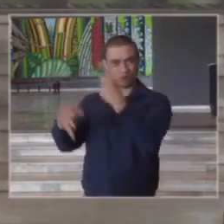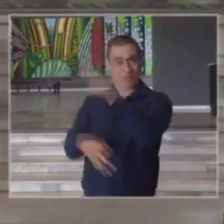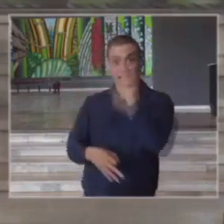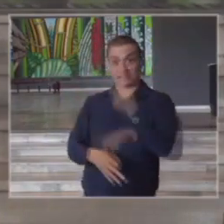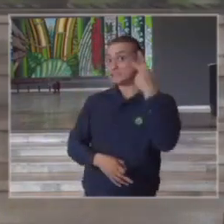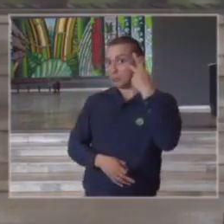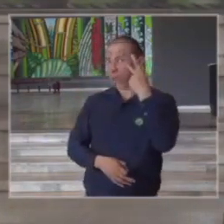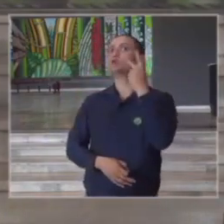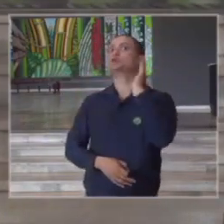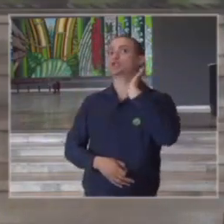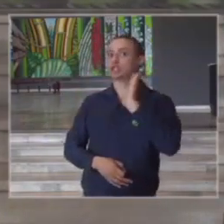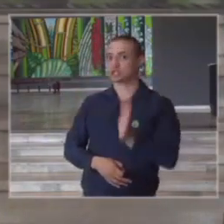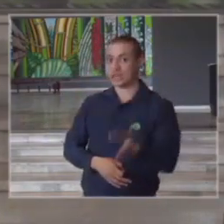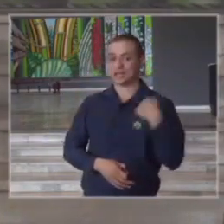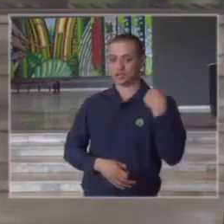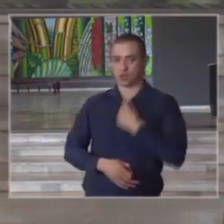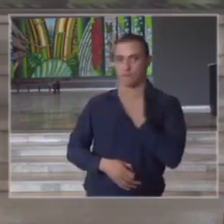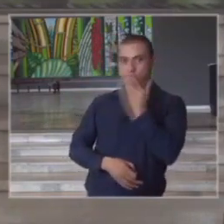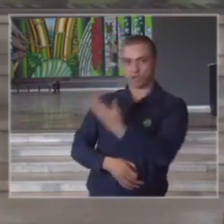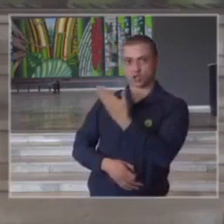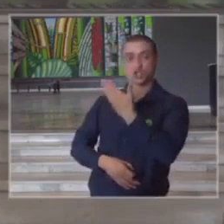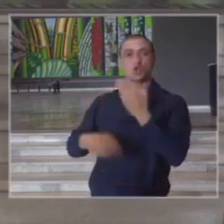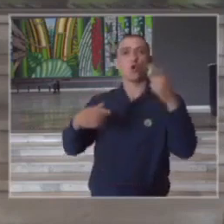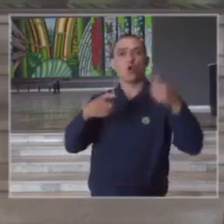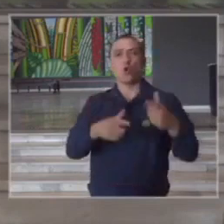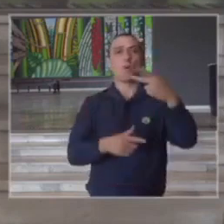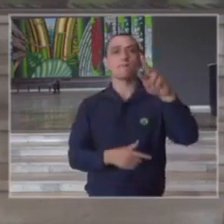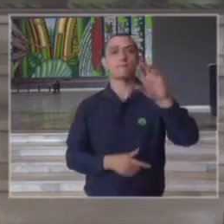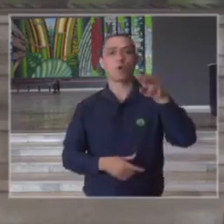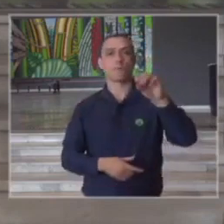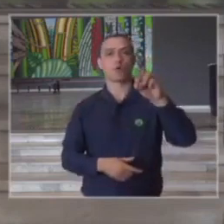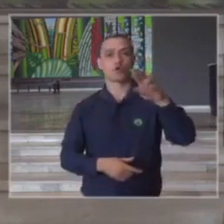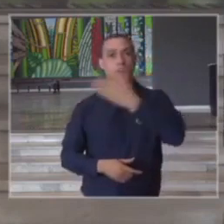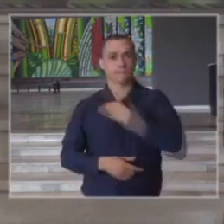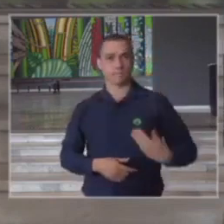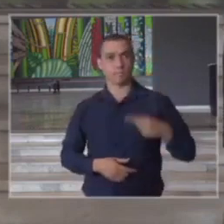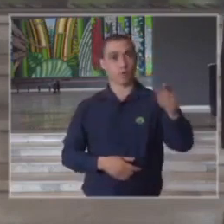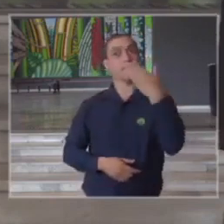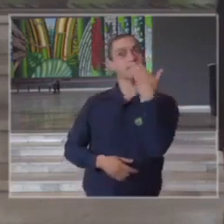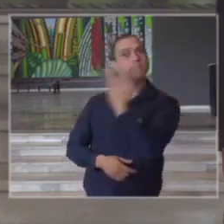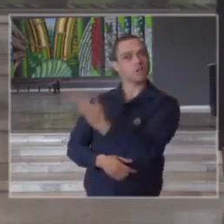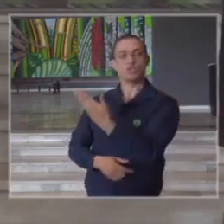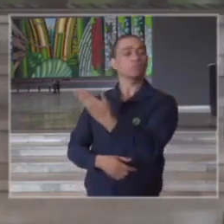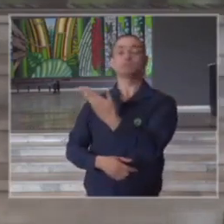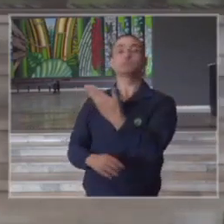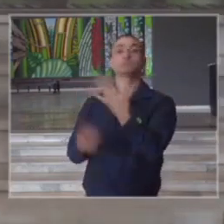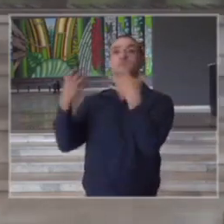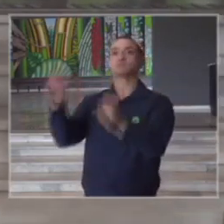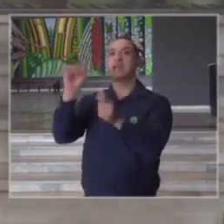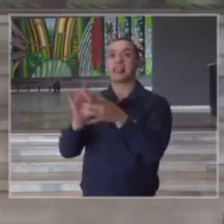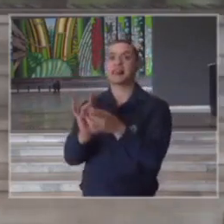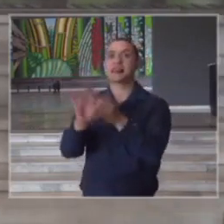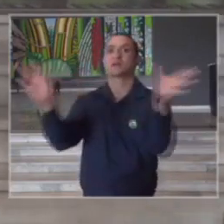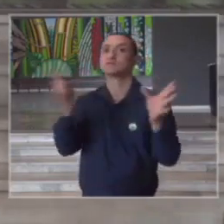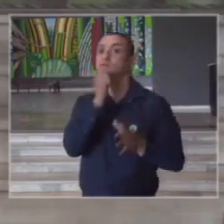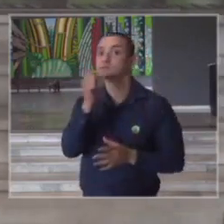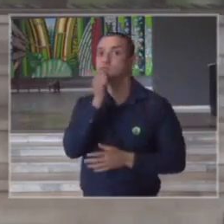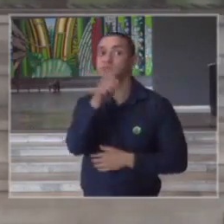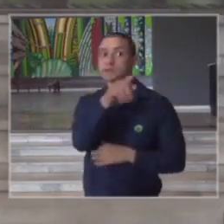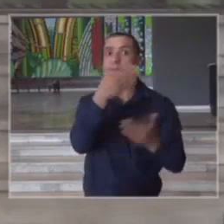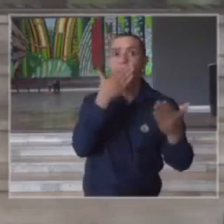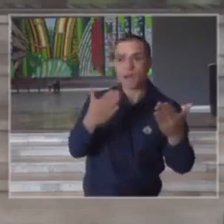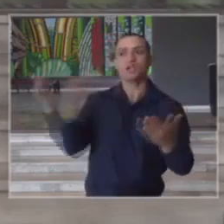tem ratificado as medidas da promotoria pública todos com a clara objetiva e